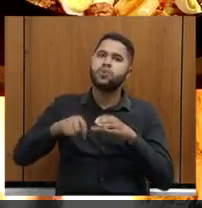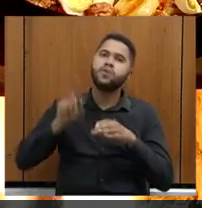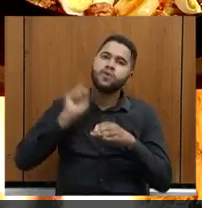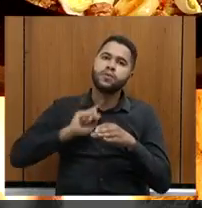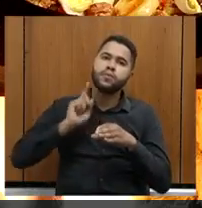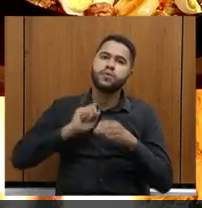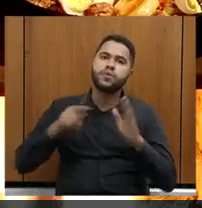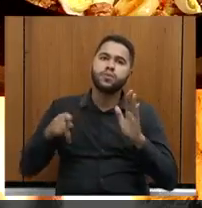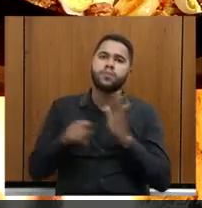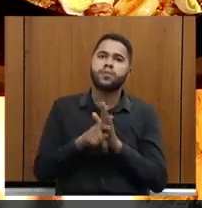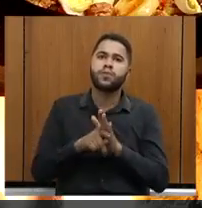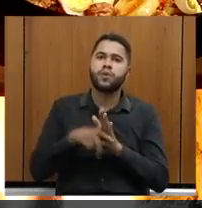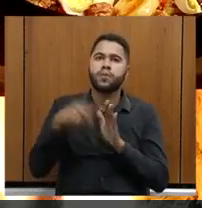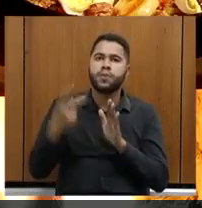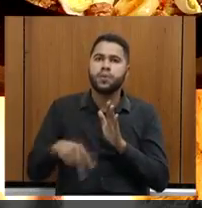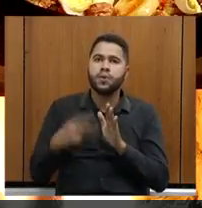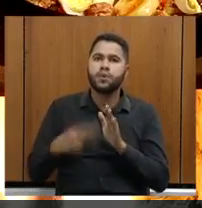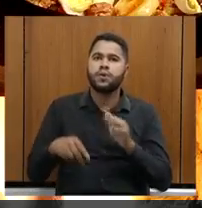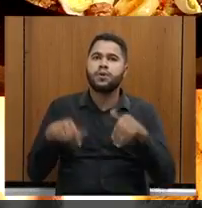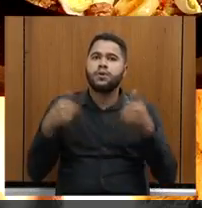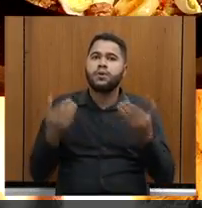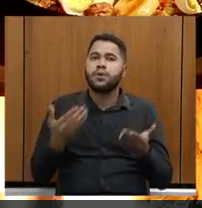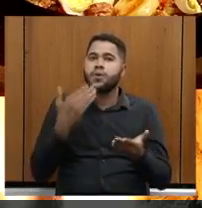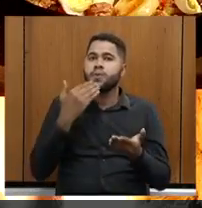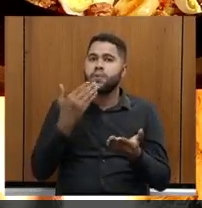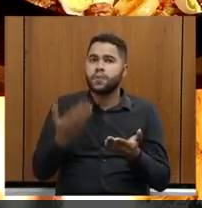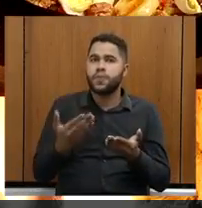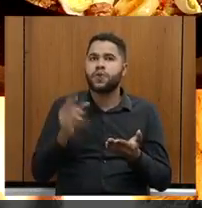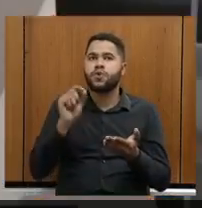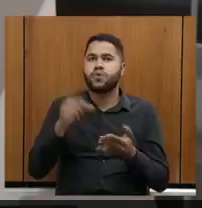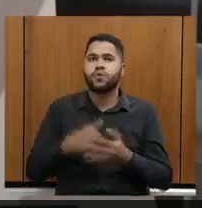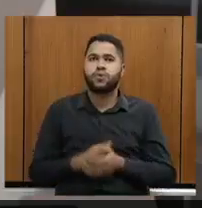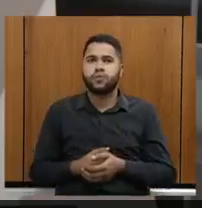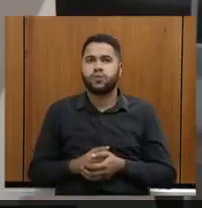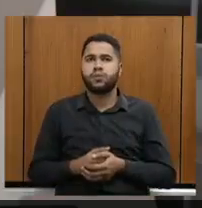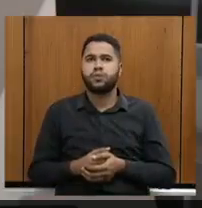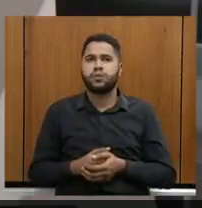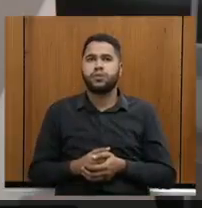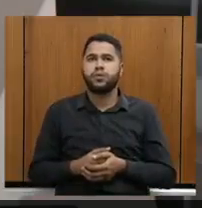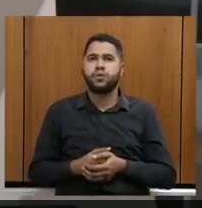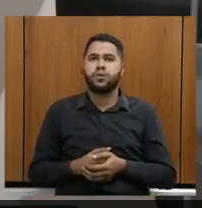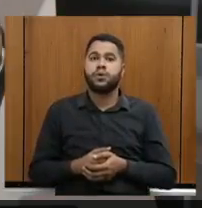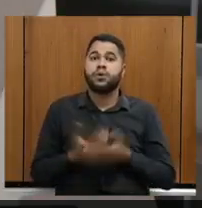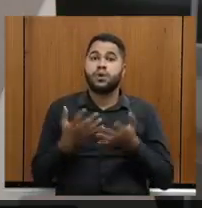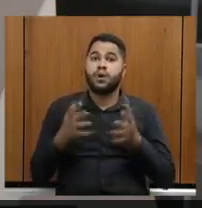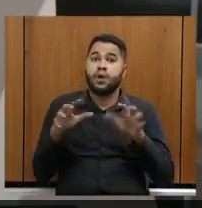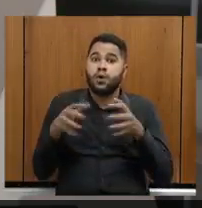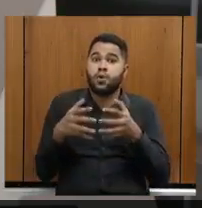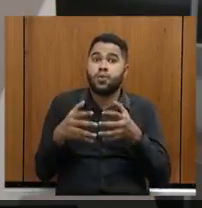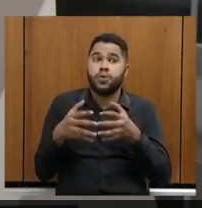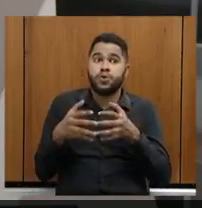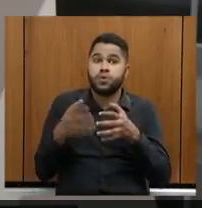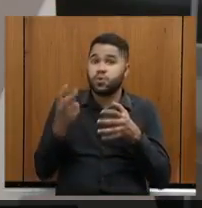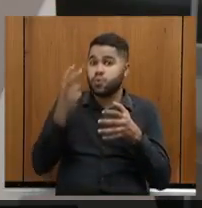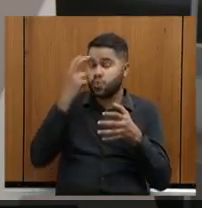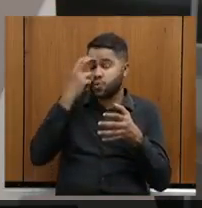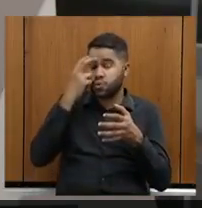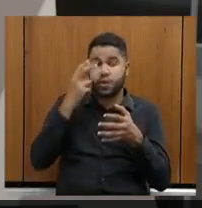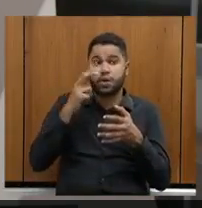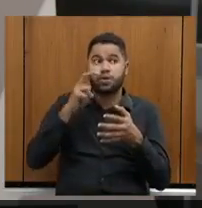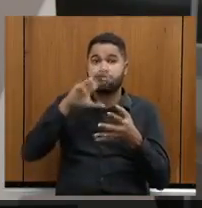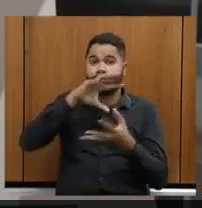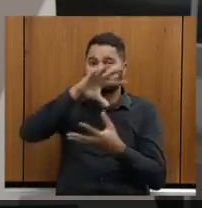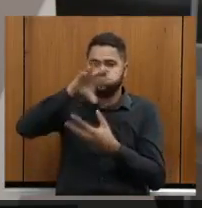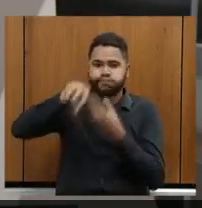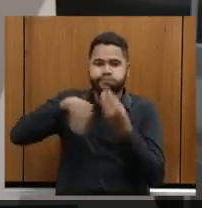cultural do Estado de Minas Gerais. E aí eu peço, deputado, a Comissão de Cultura, porque essa é a nossa maior transversalidade,